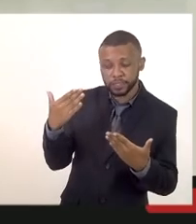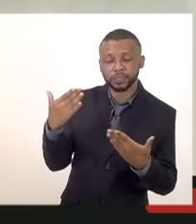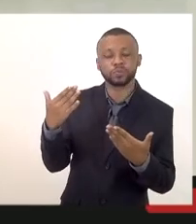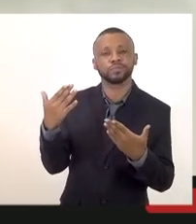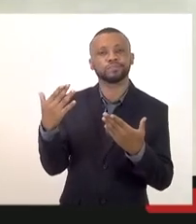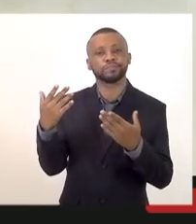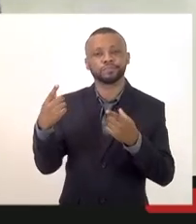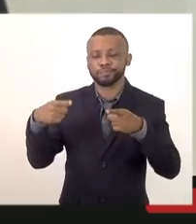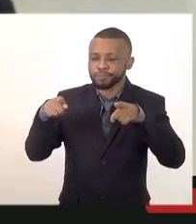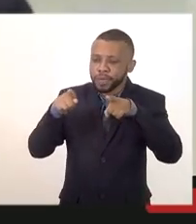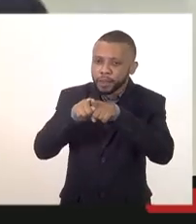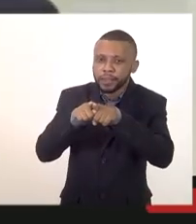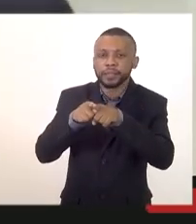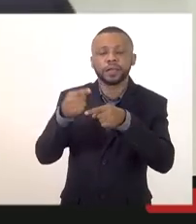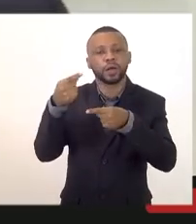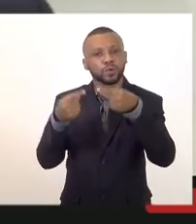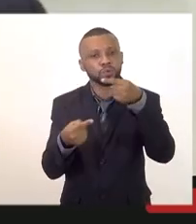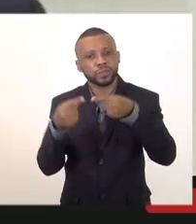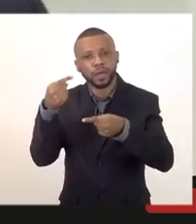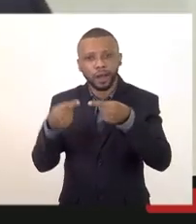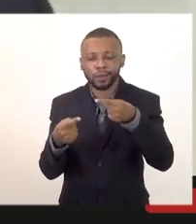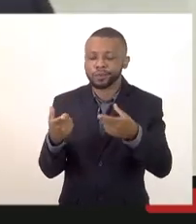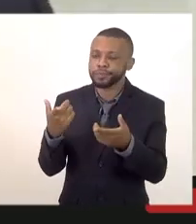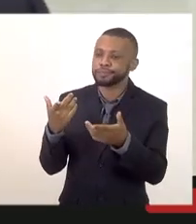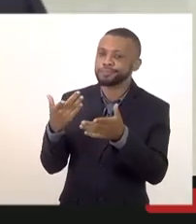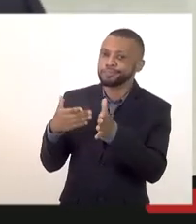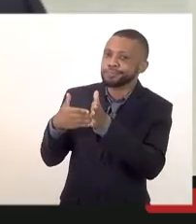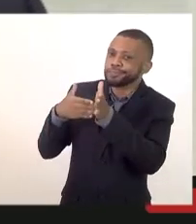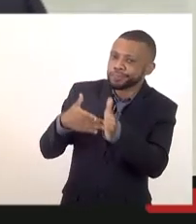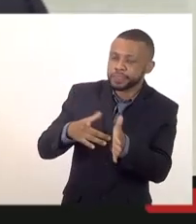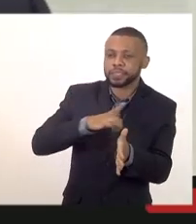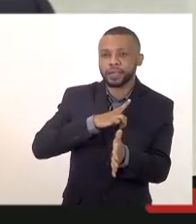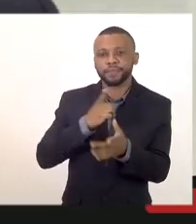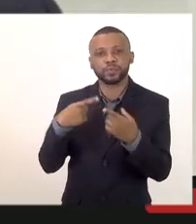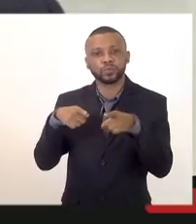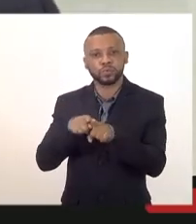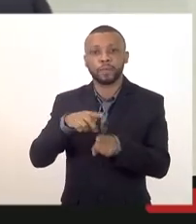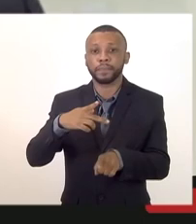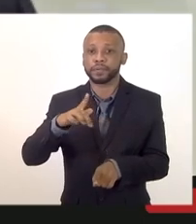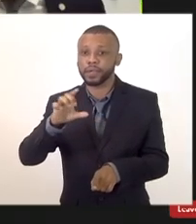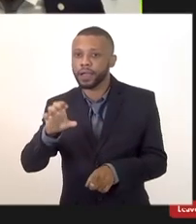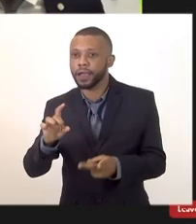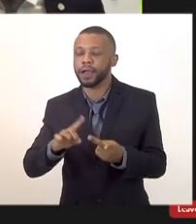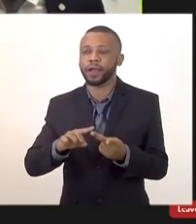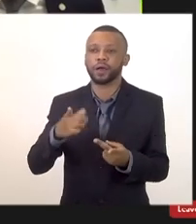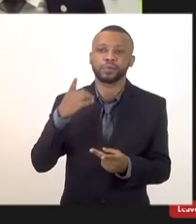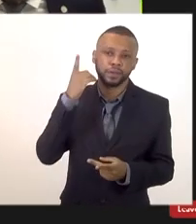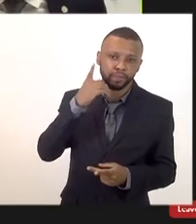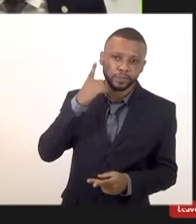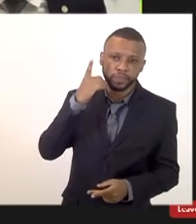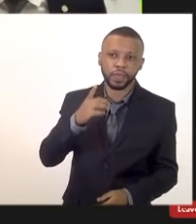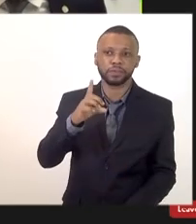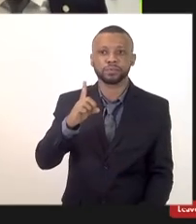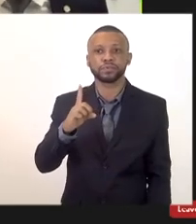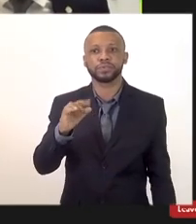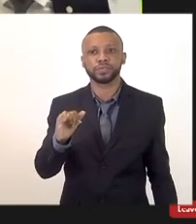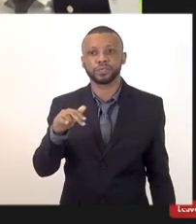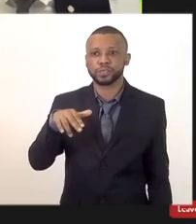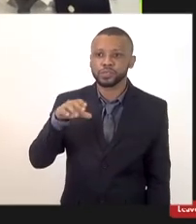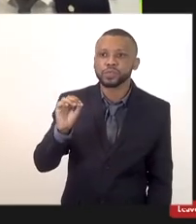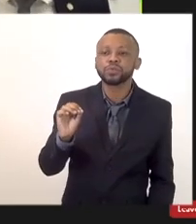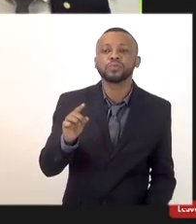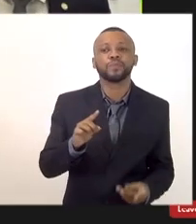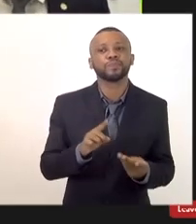e pelo diálogo franco também com a PGE deputado Dino deputada Marta Rocha se quiserem fazer o uso da palavra para as